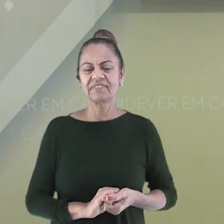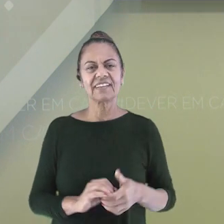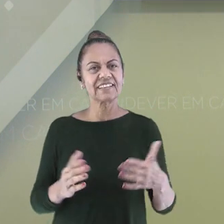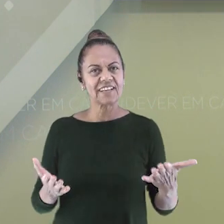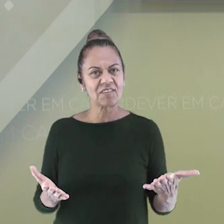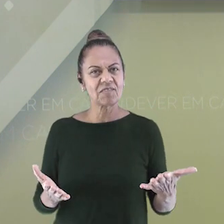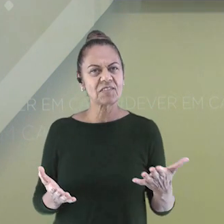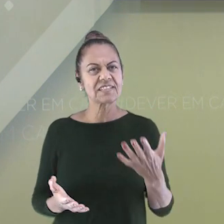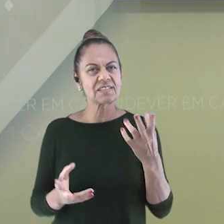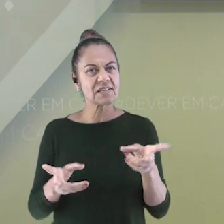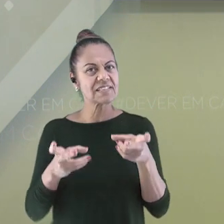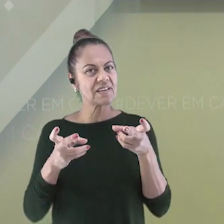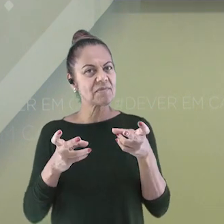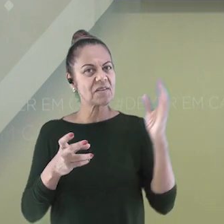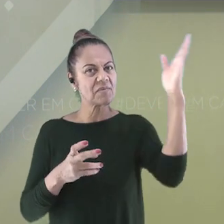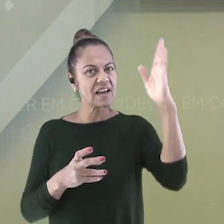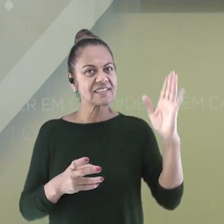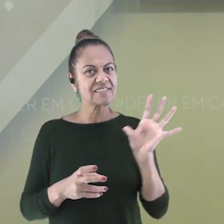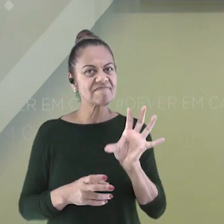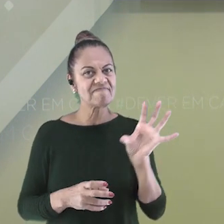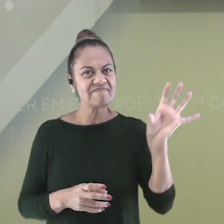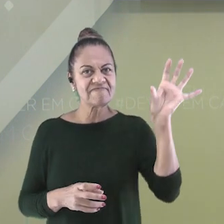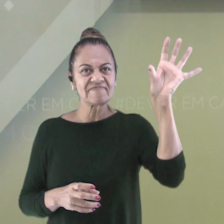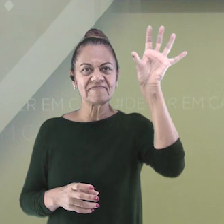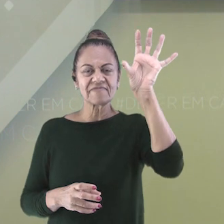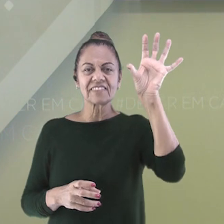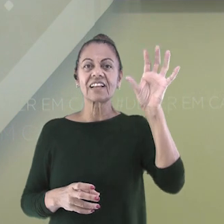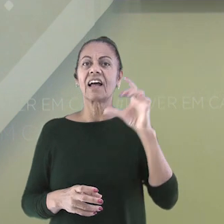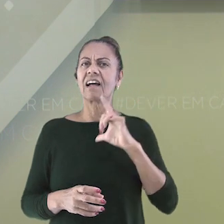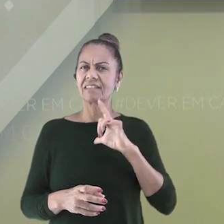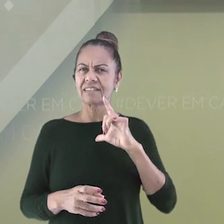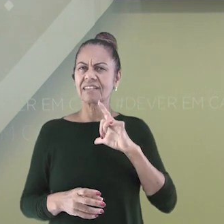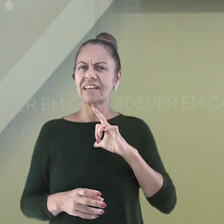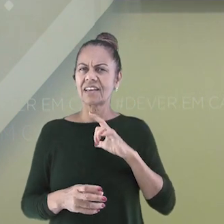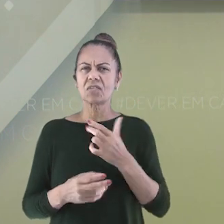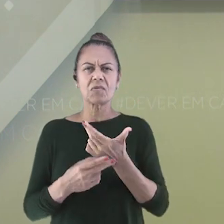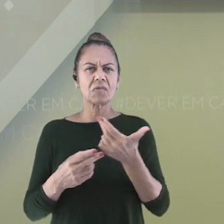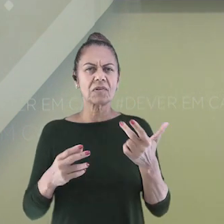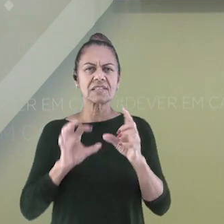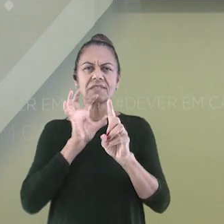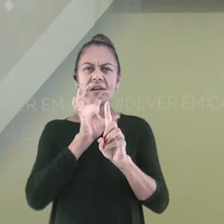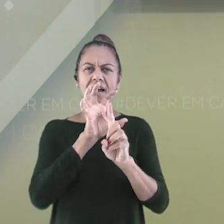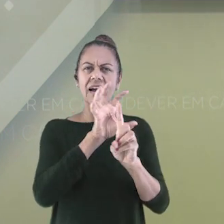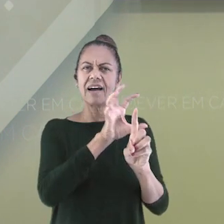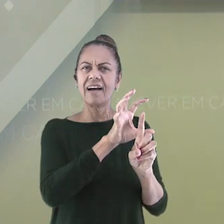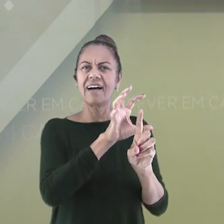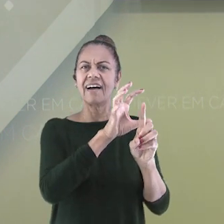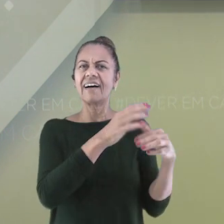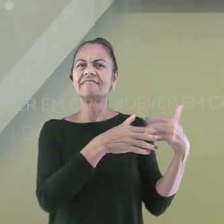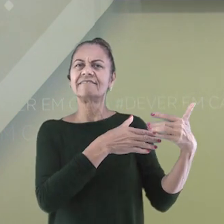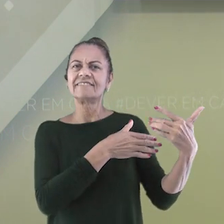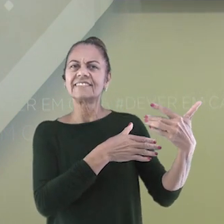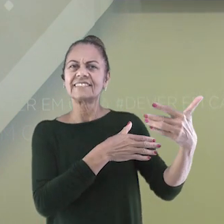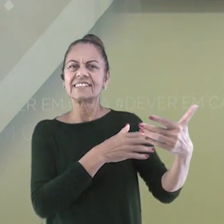da divisão territorial do Brasil? Muitos fatores influenciaram nessa divisão ao longo do tempo. Há questões